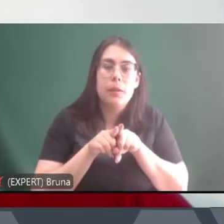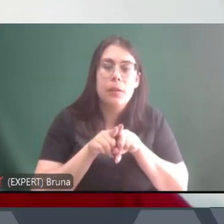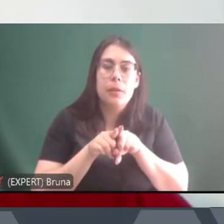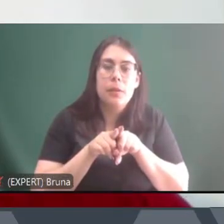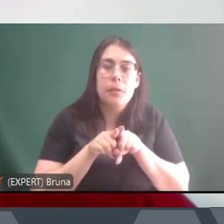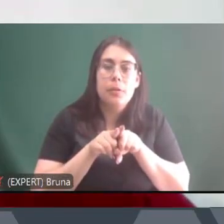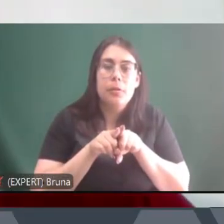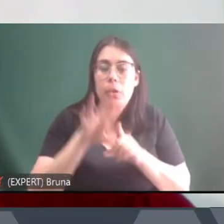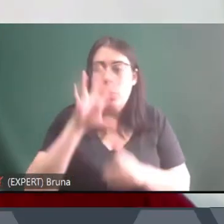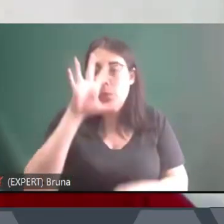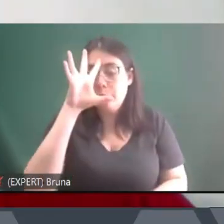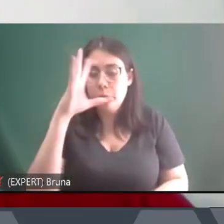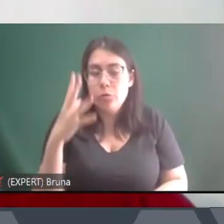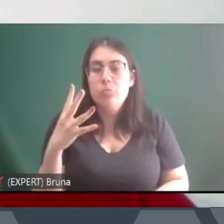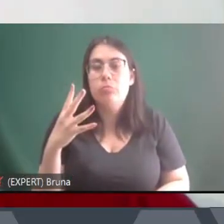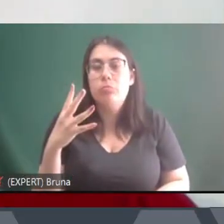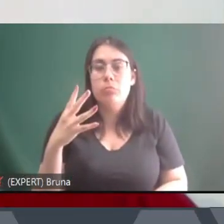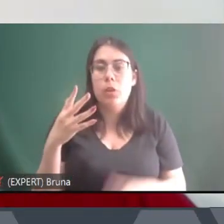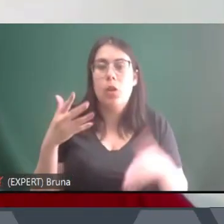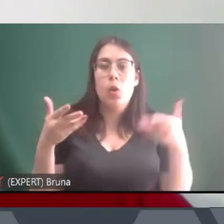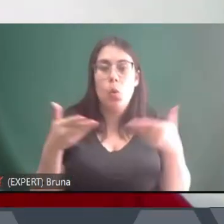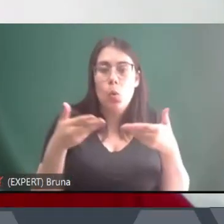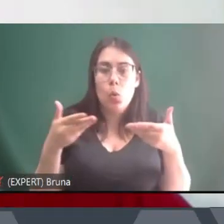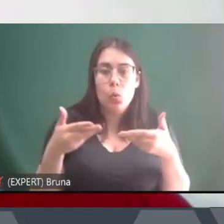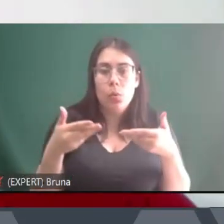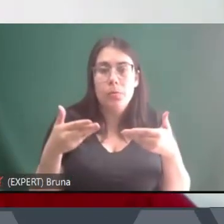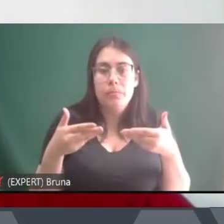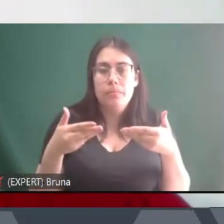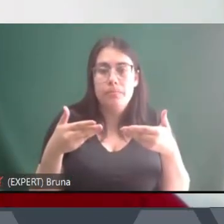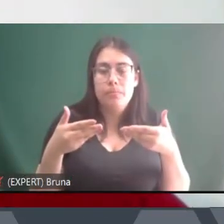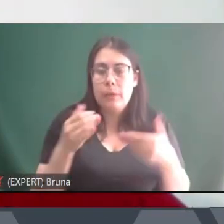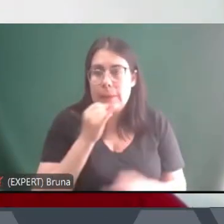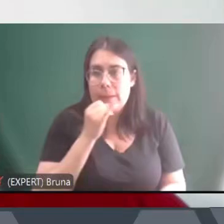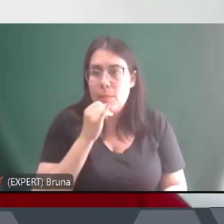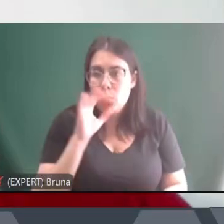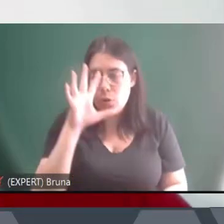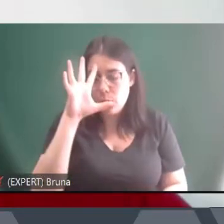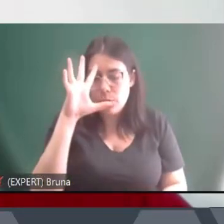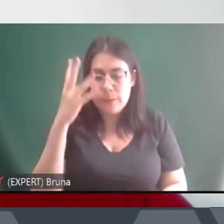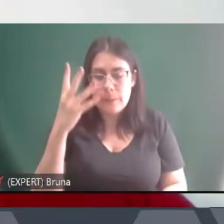precisa essas últimas eleições são exemplo disso